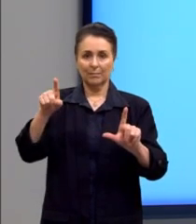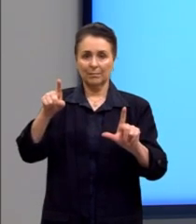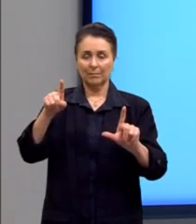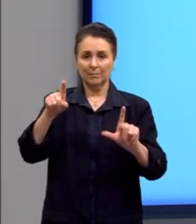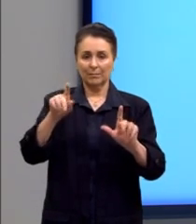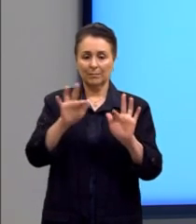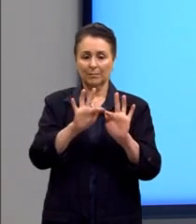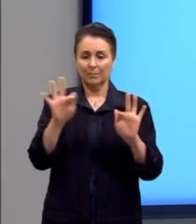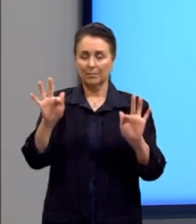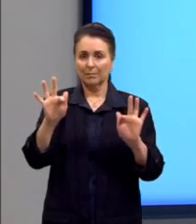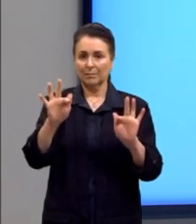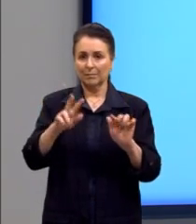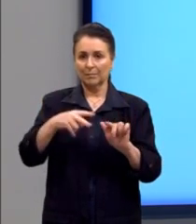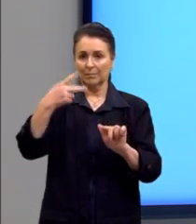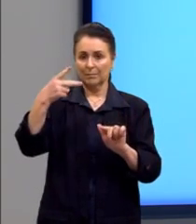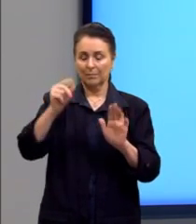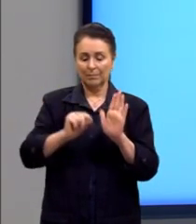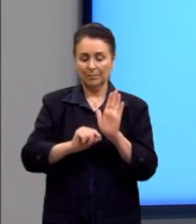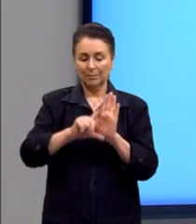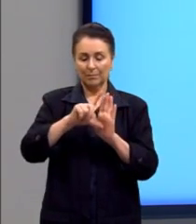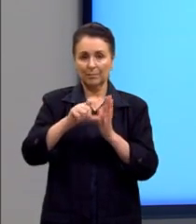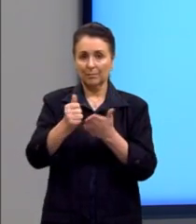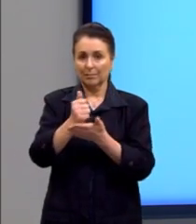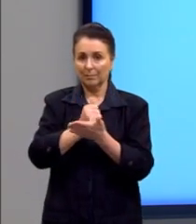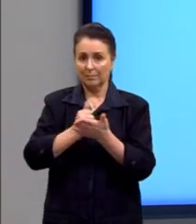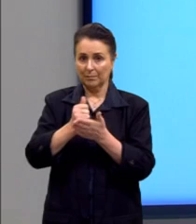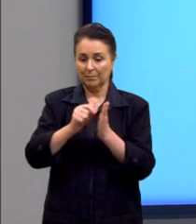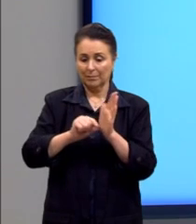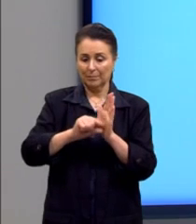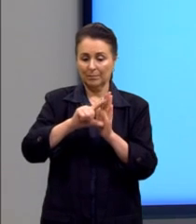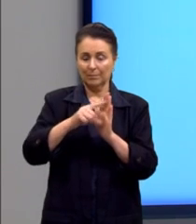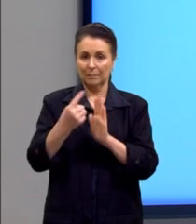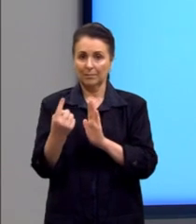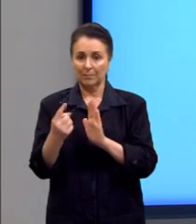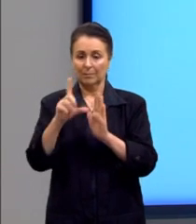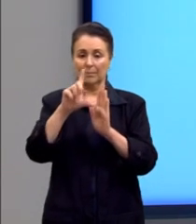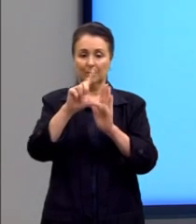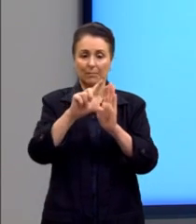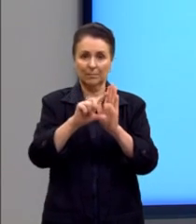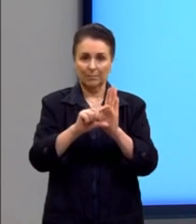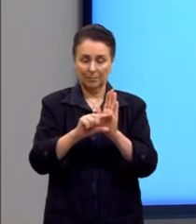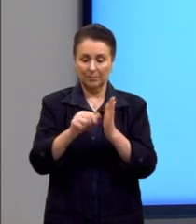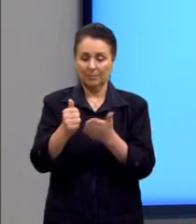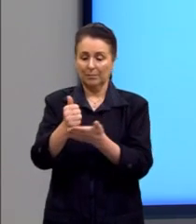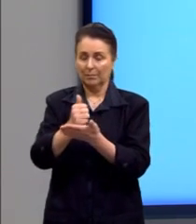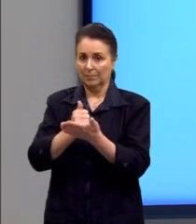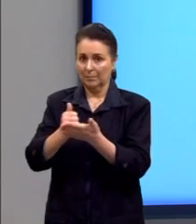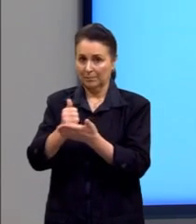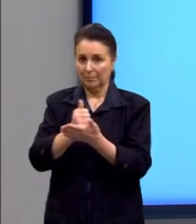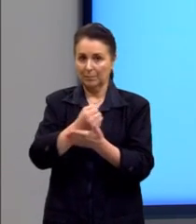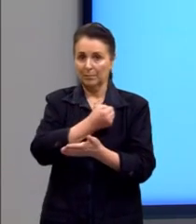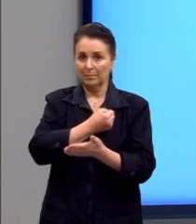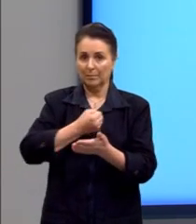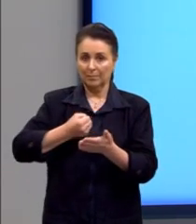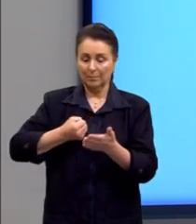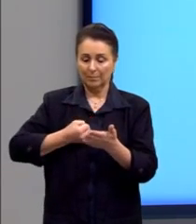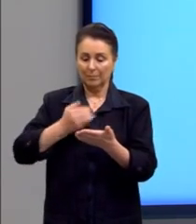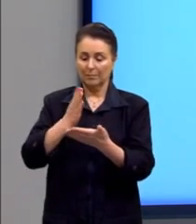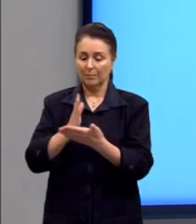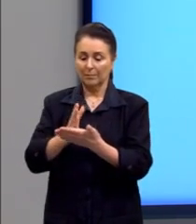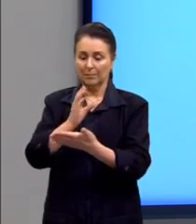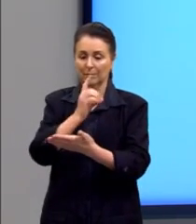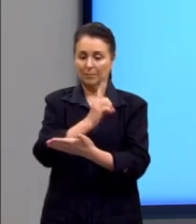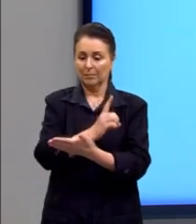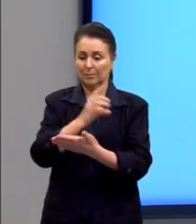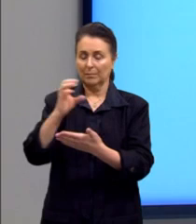ser crescente, se a base for maior do que 1, e decrescente, se a base for um número, então, entre 1 e